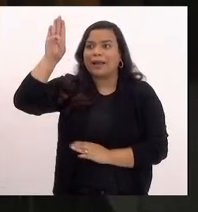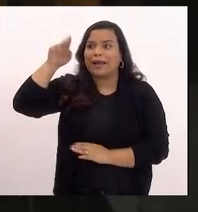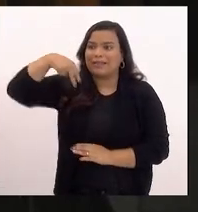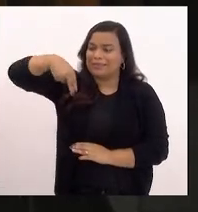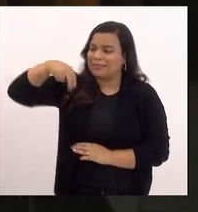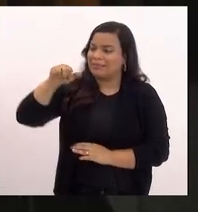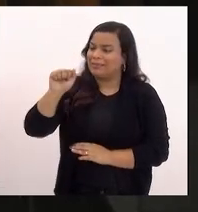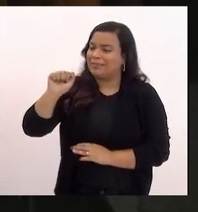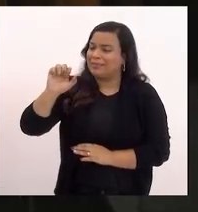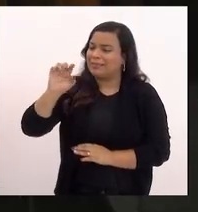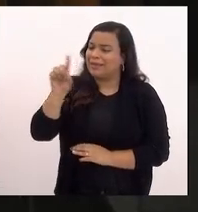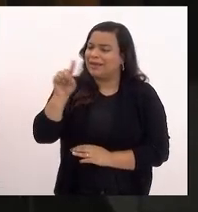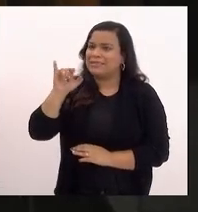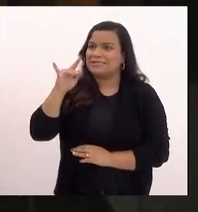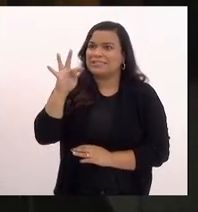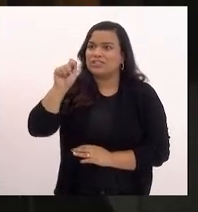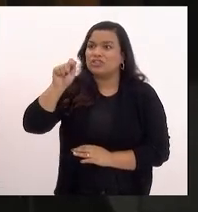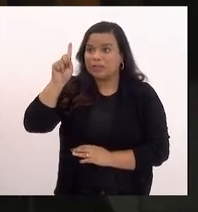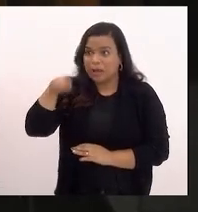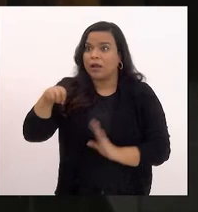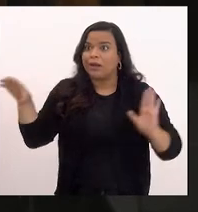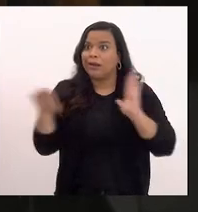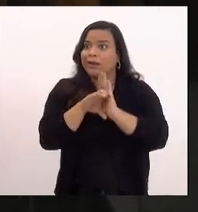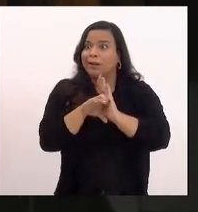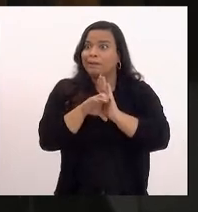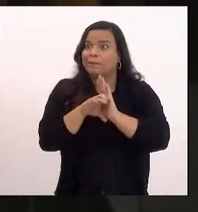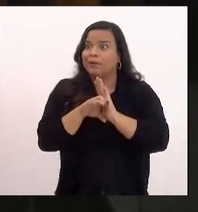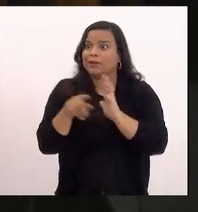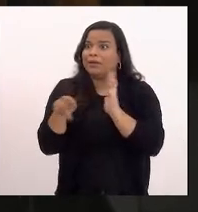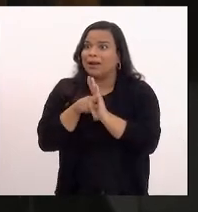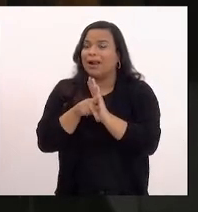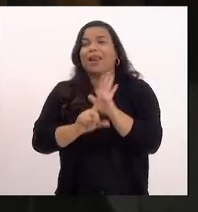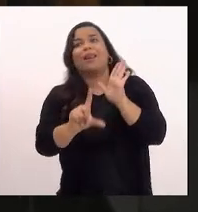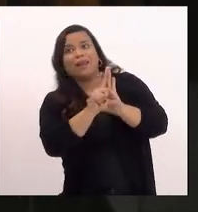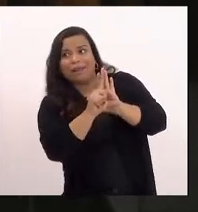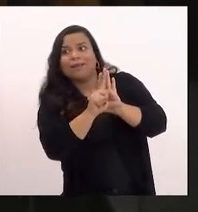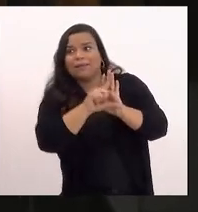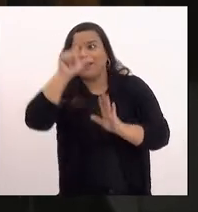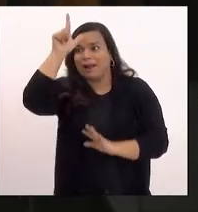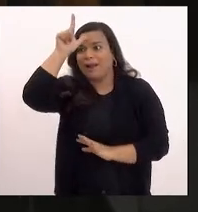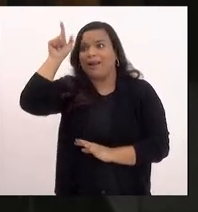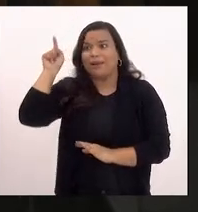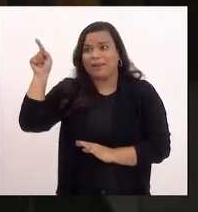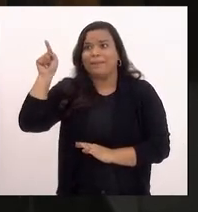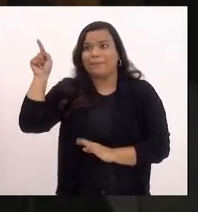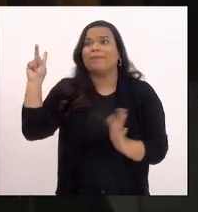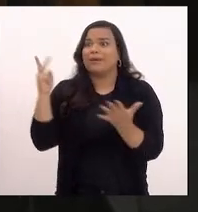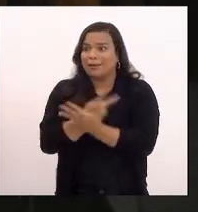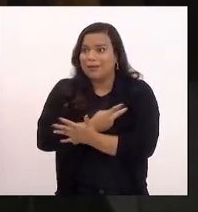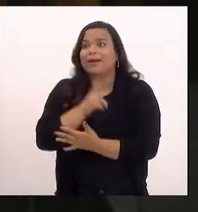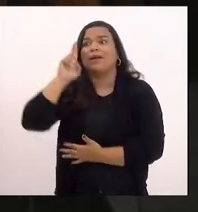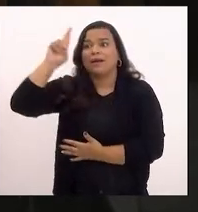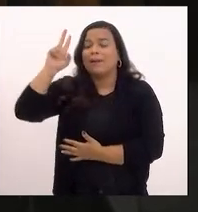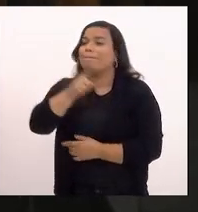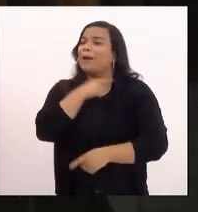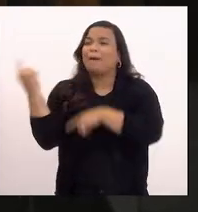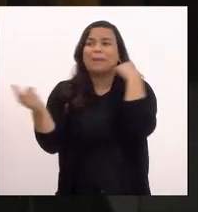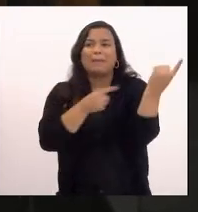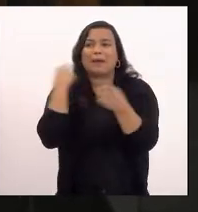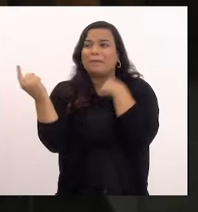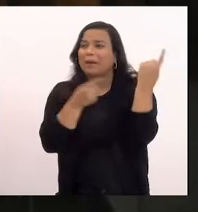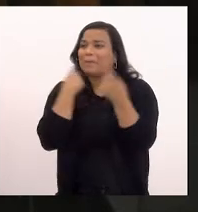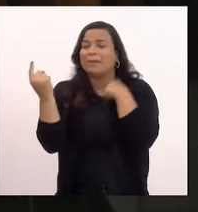em lei partido que na Alemanha foi responsável pela morte de mais de